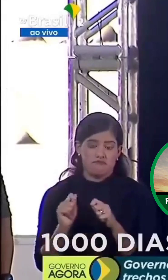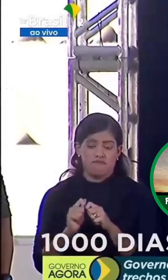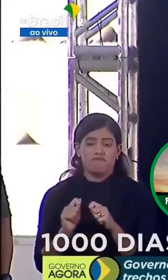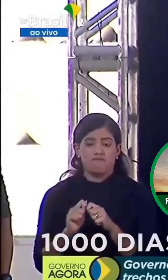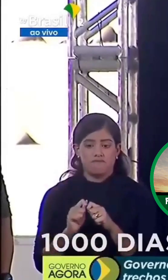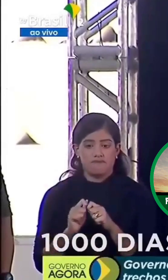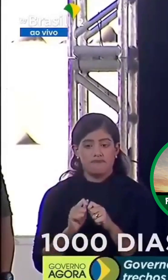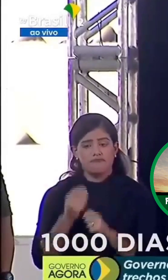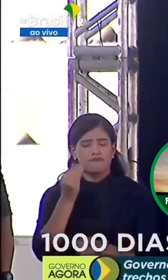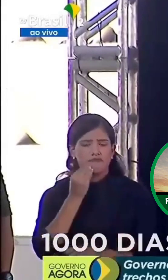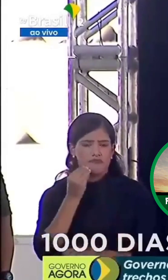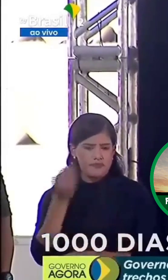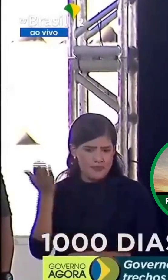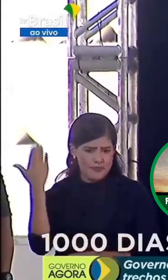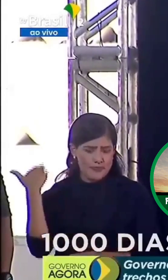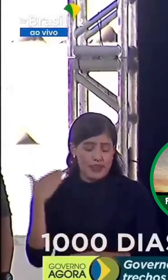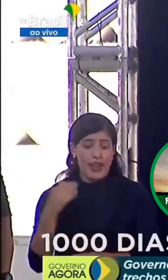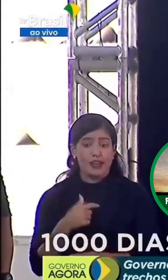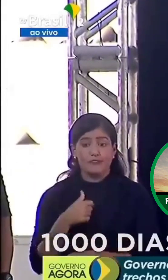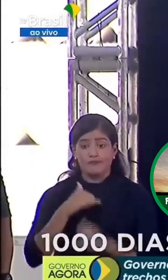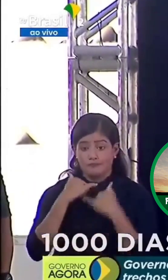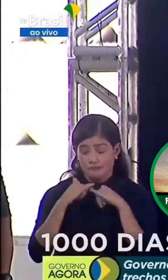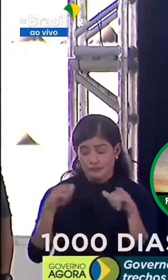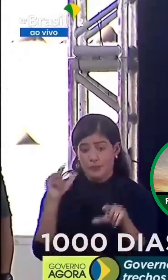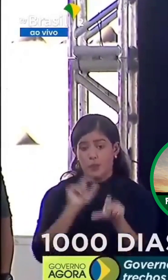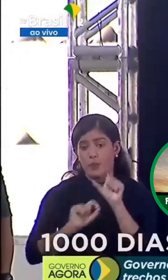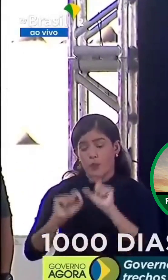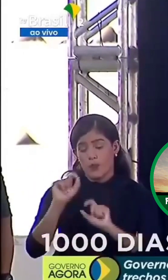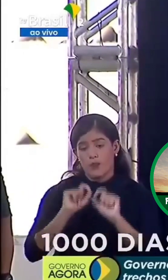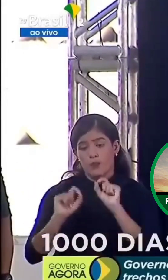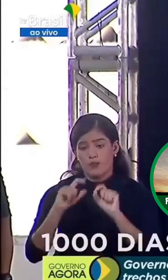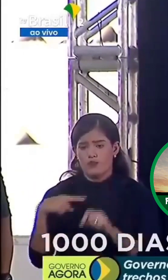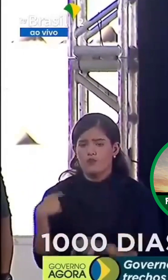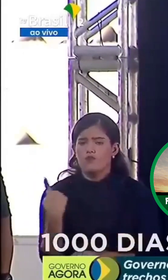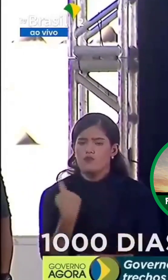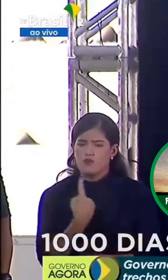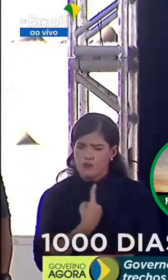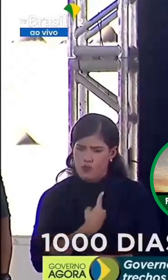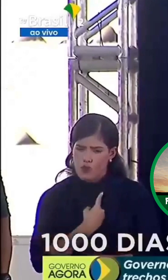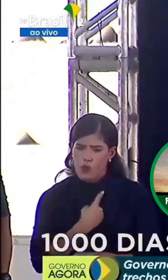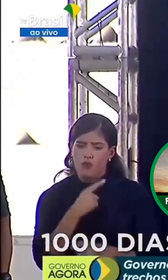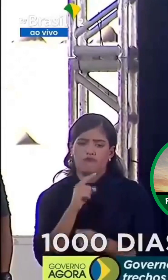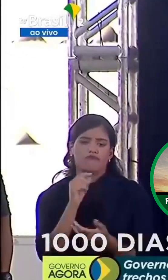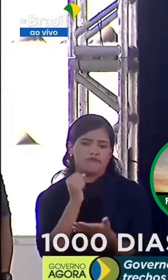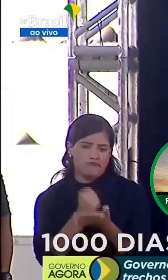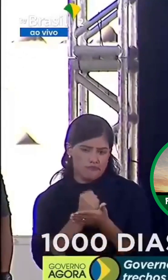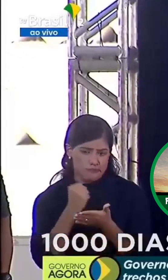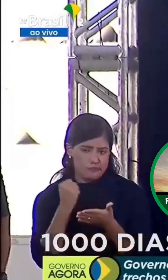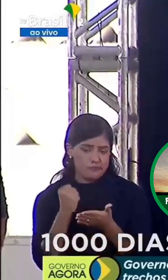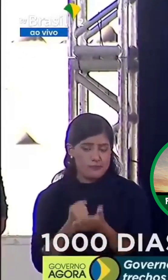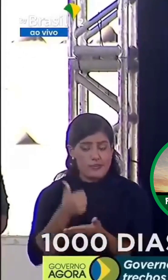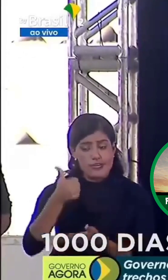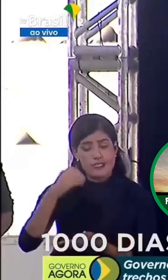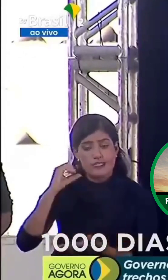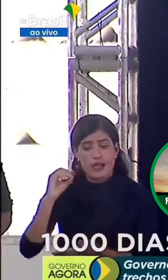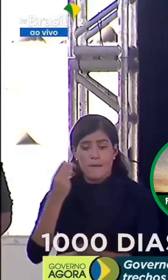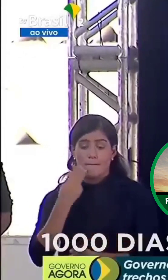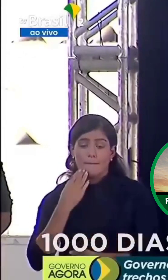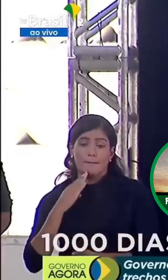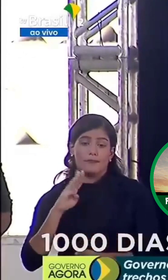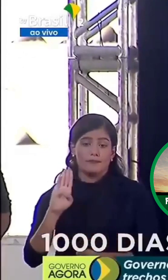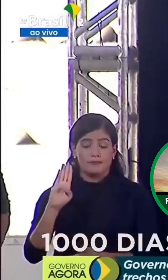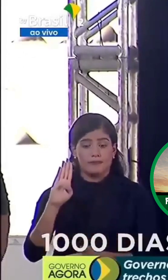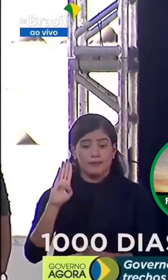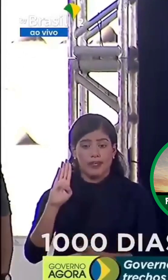oportunidade, a gente tinha dito o seguinte, nós vamos contratar 10 bilhões de reais de investimento na Bahia.